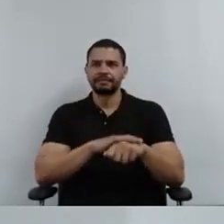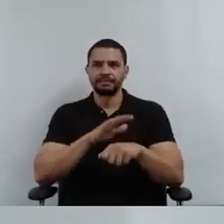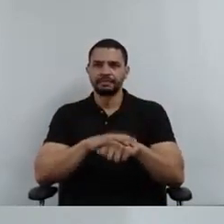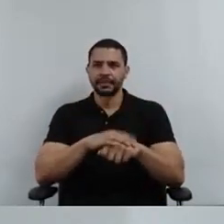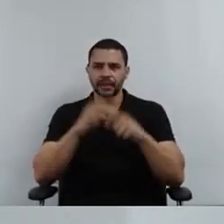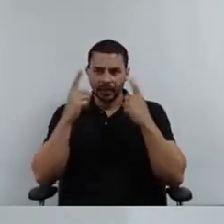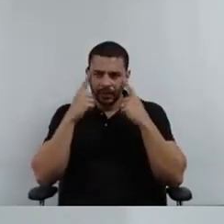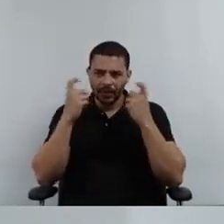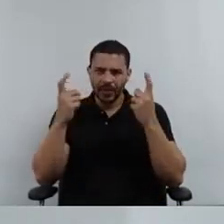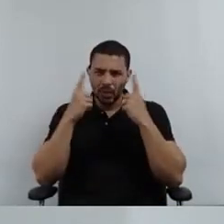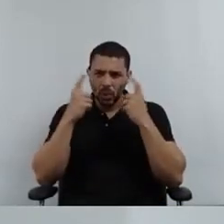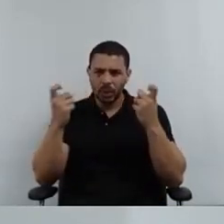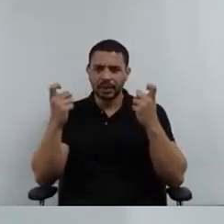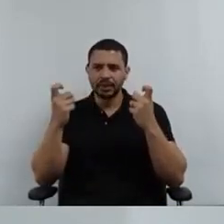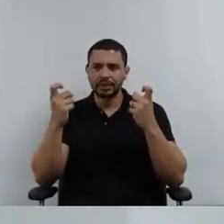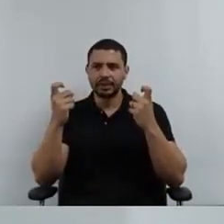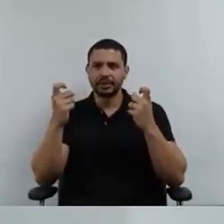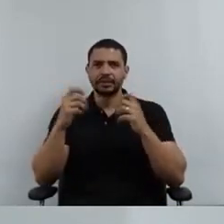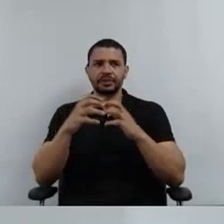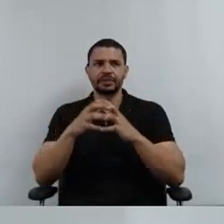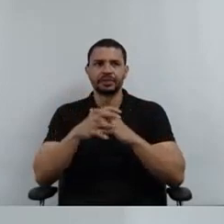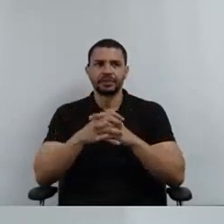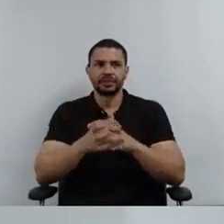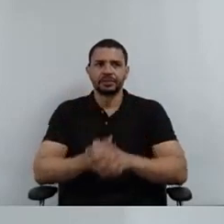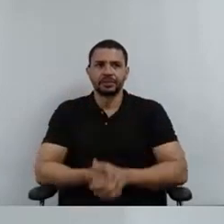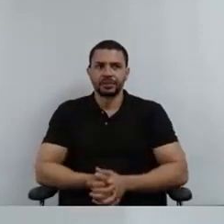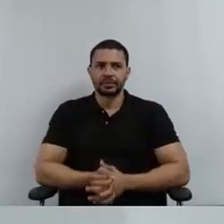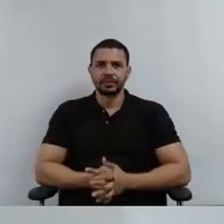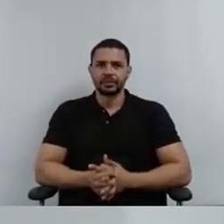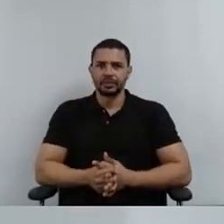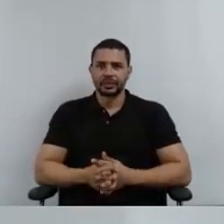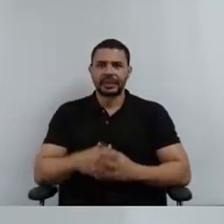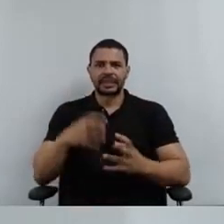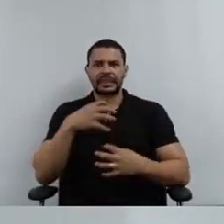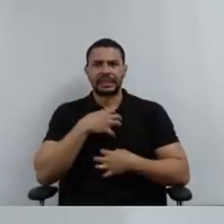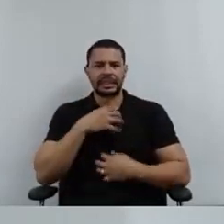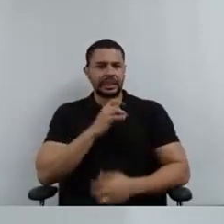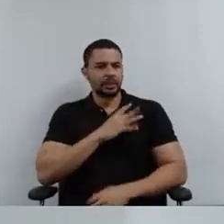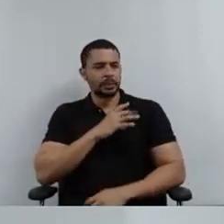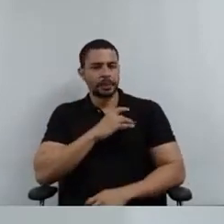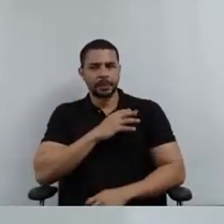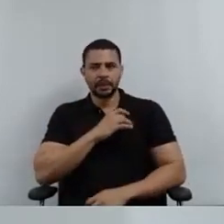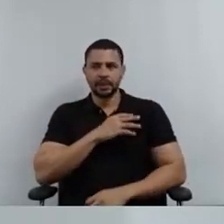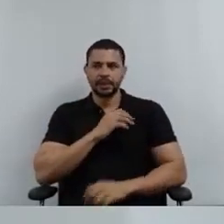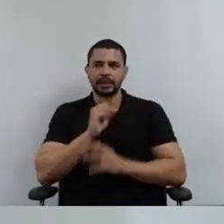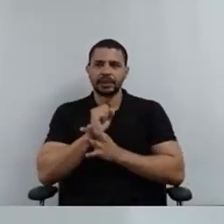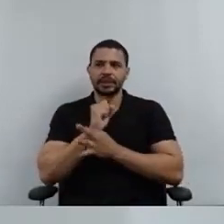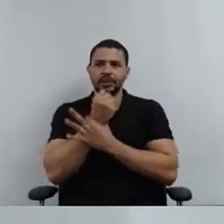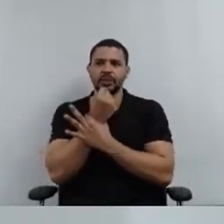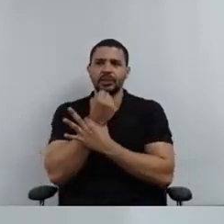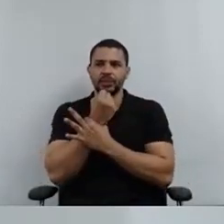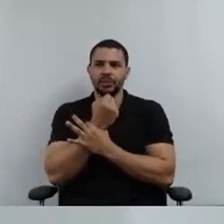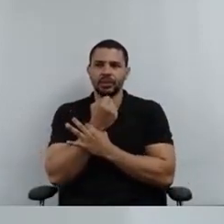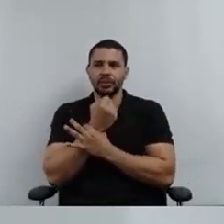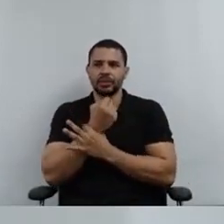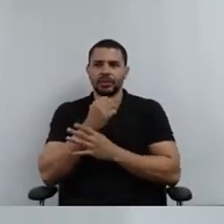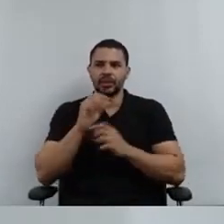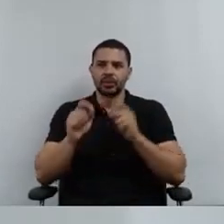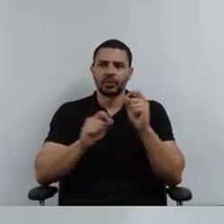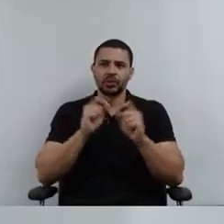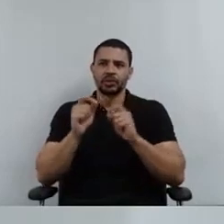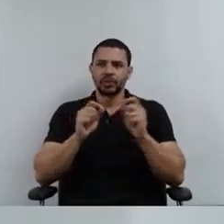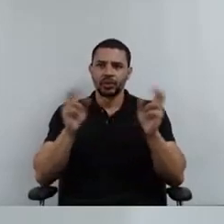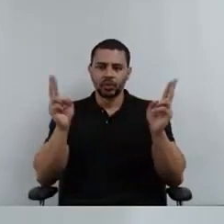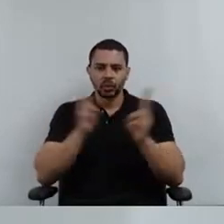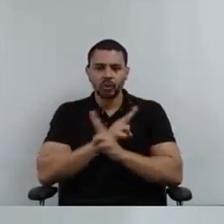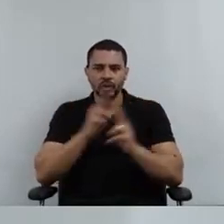adentrando o chão dos atendimentos, promovendo sensação de medo e insegurança e colocando em evidência a urgência de